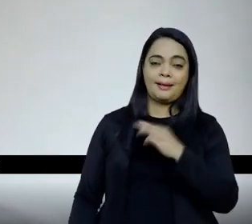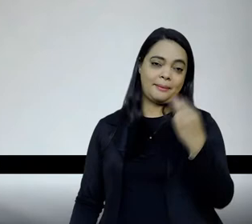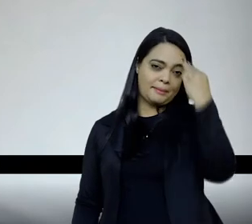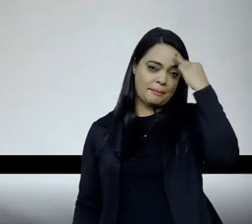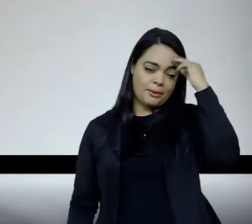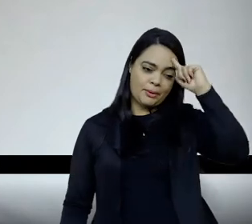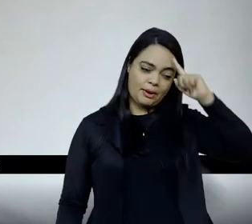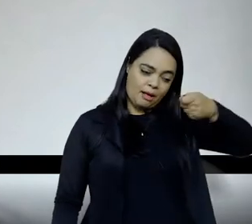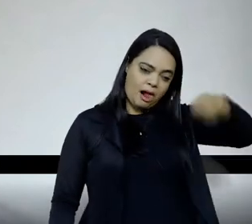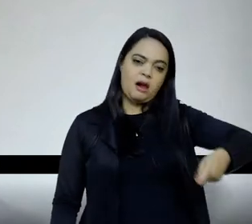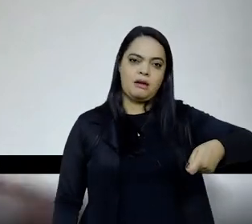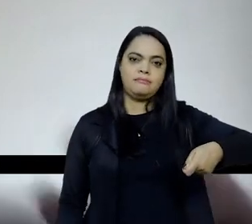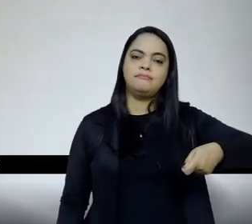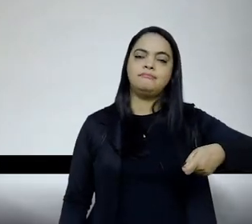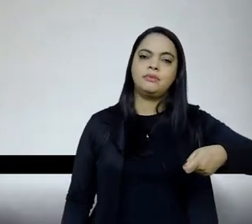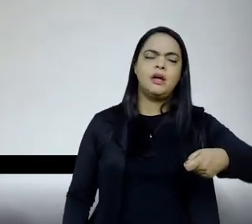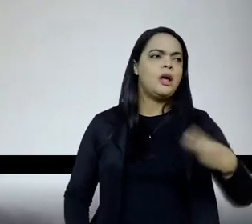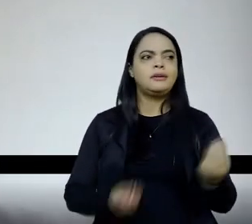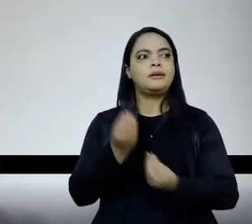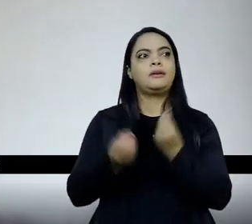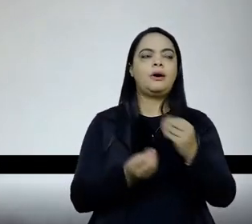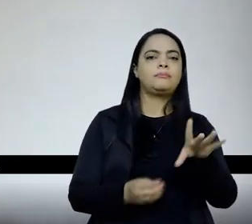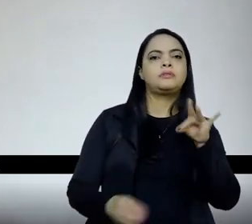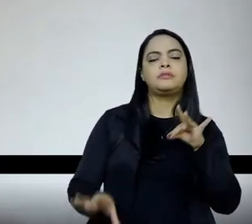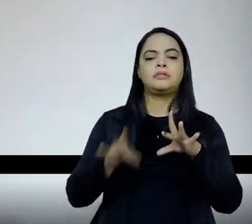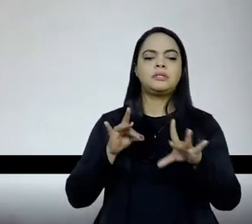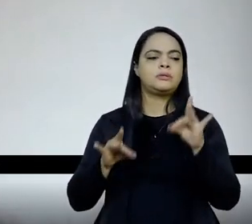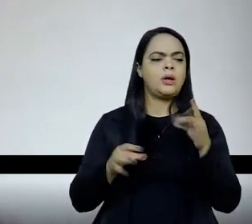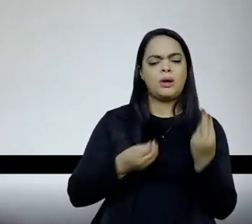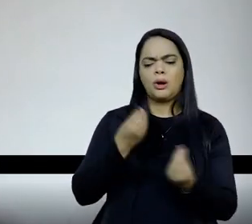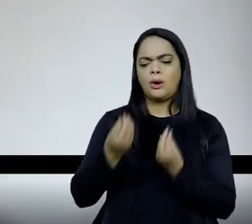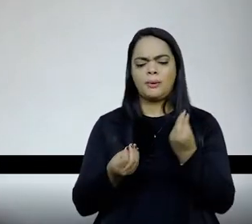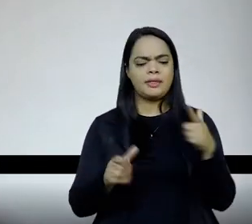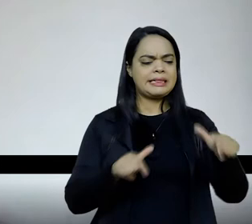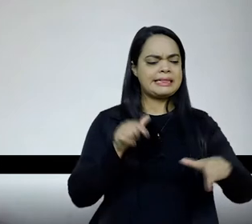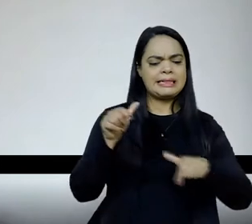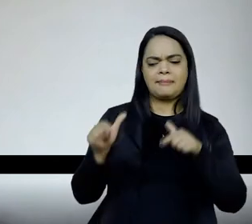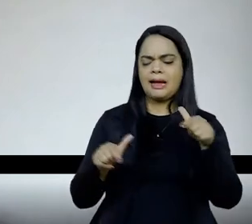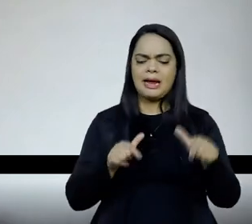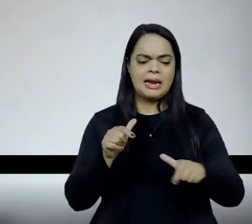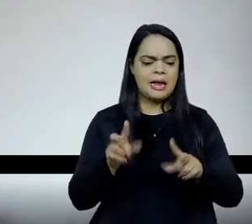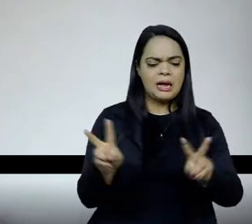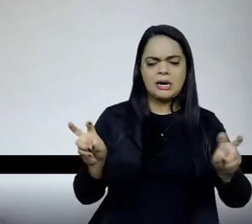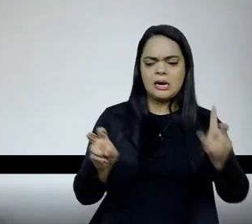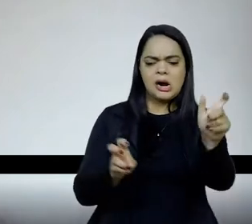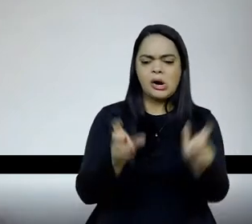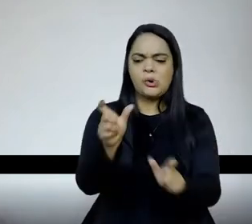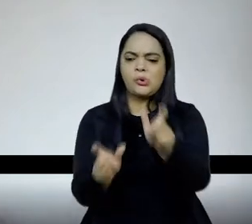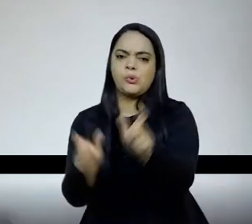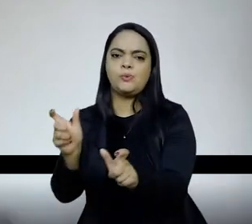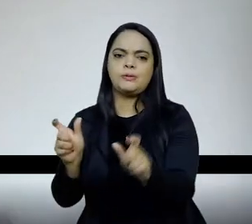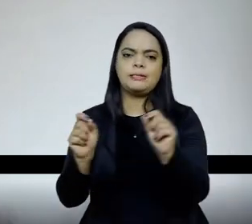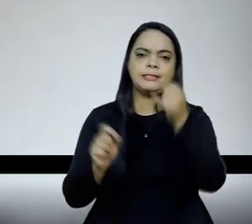autoritarismo, como escolher sujeitos, como trabalhar com sujeitos em que isso seja possível